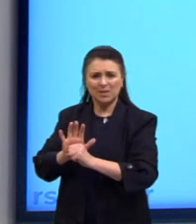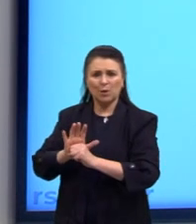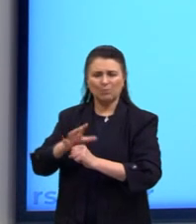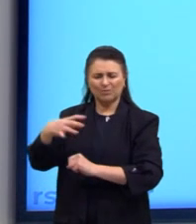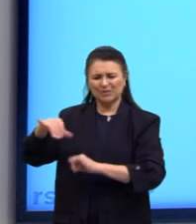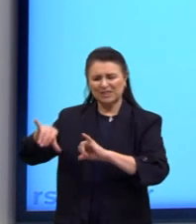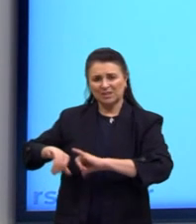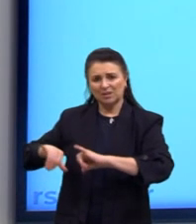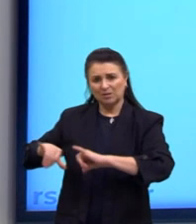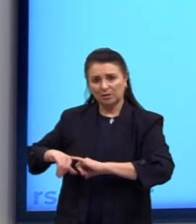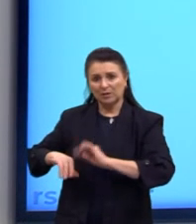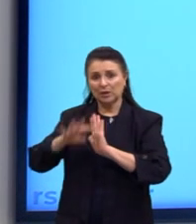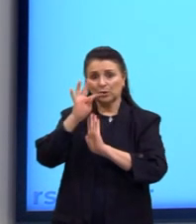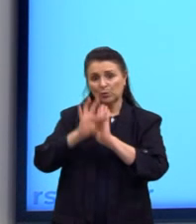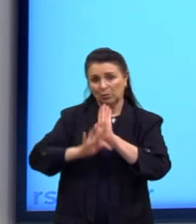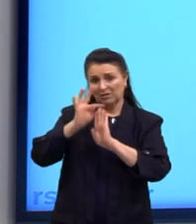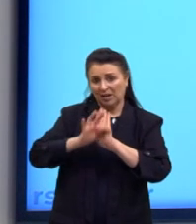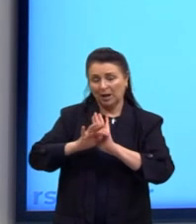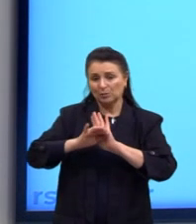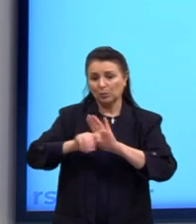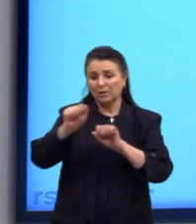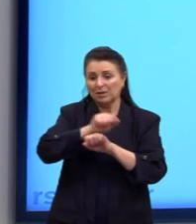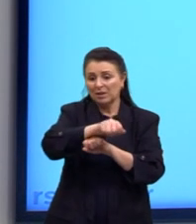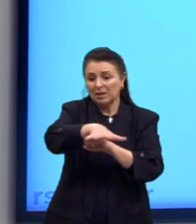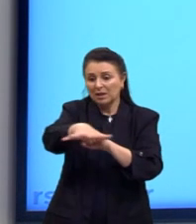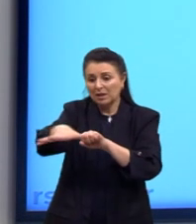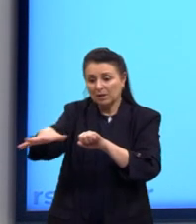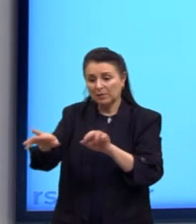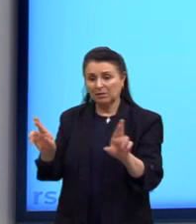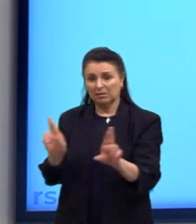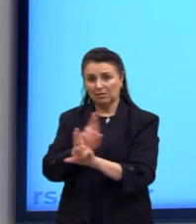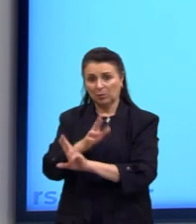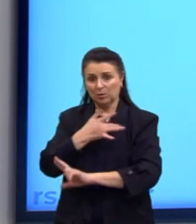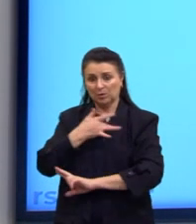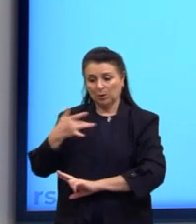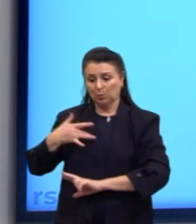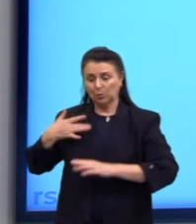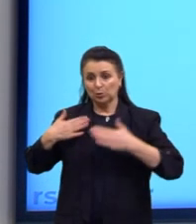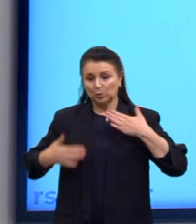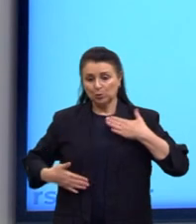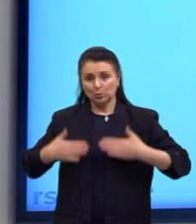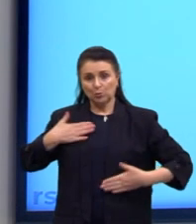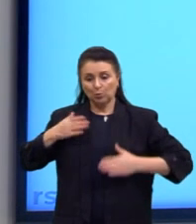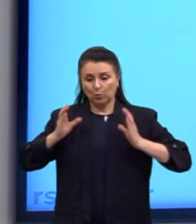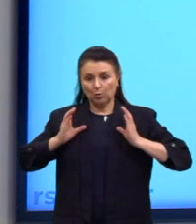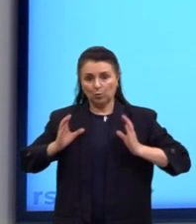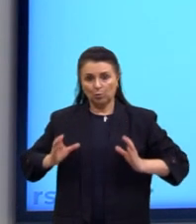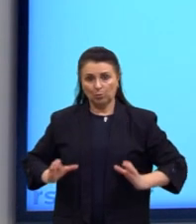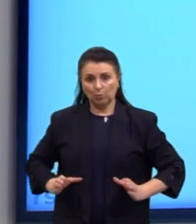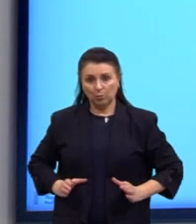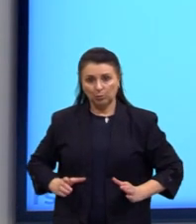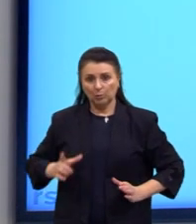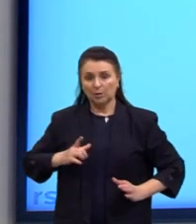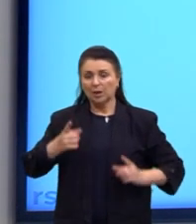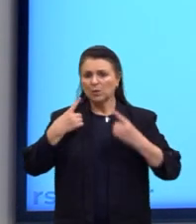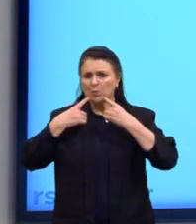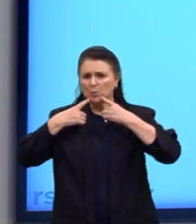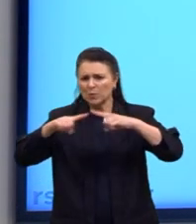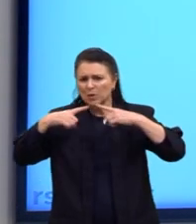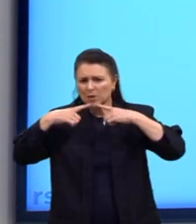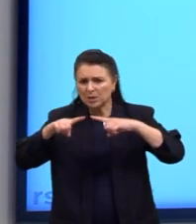o tratamento predominantemente na mídia sobre relação entre saúde e corpo recebe a seguinte crítica.